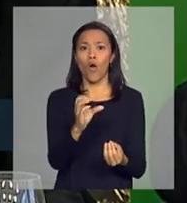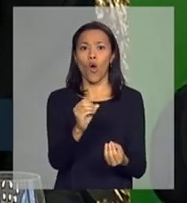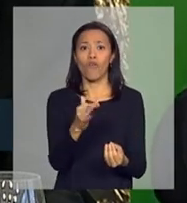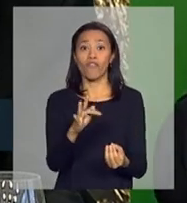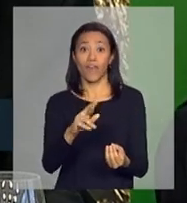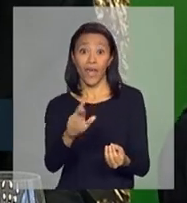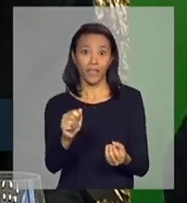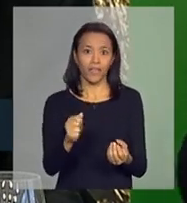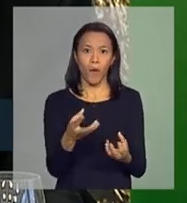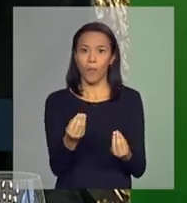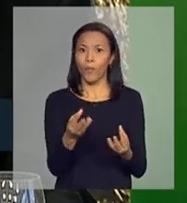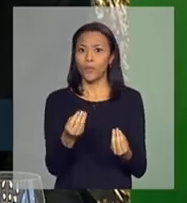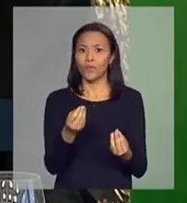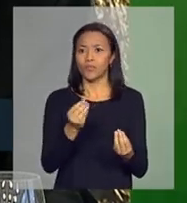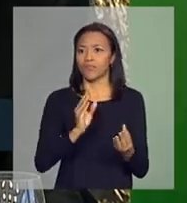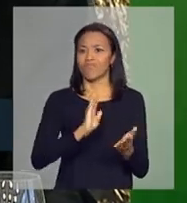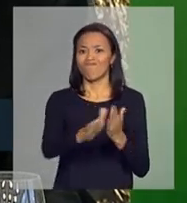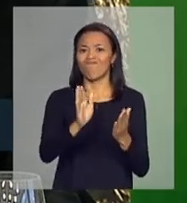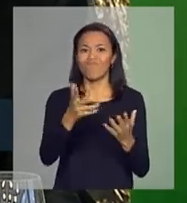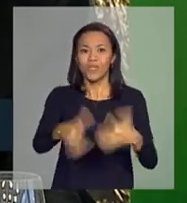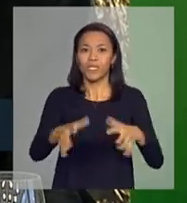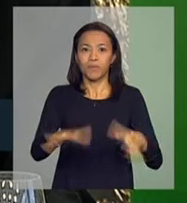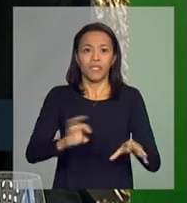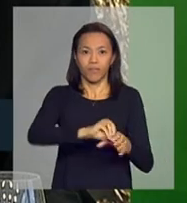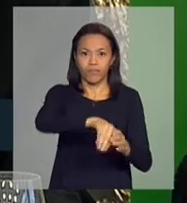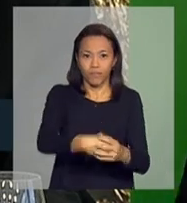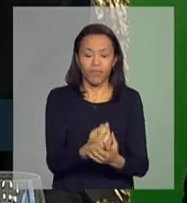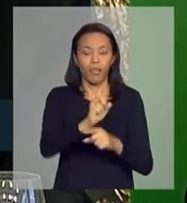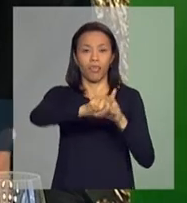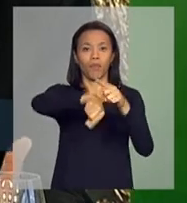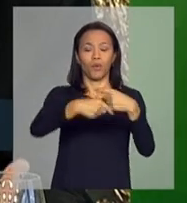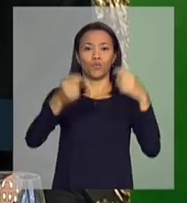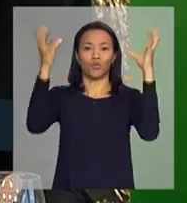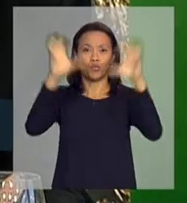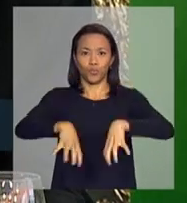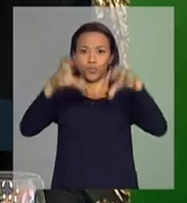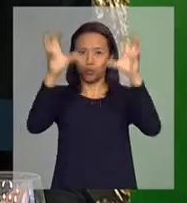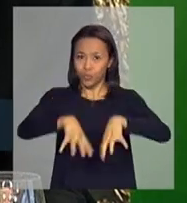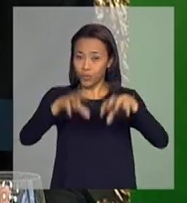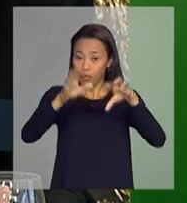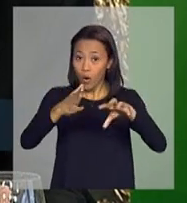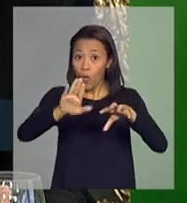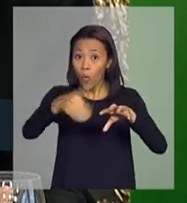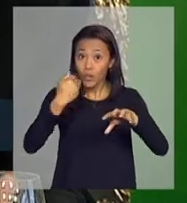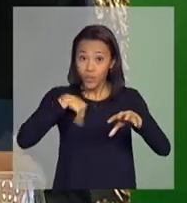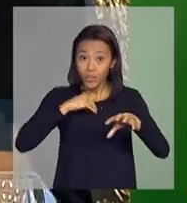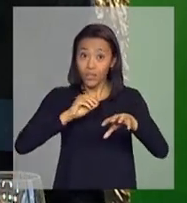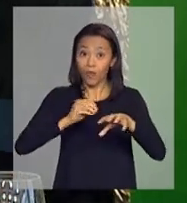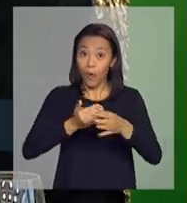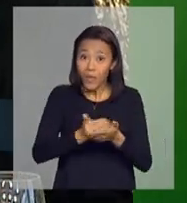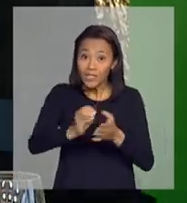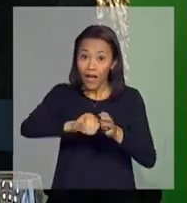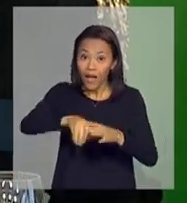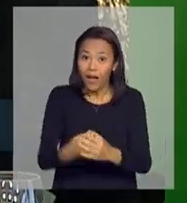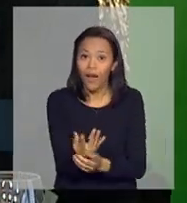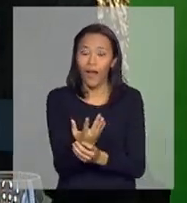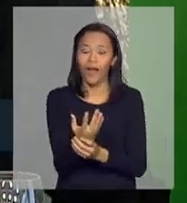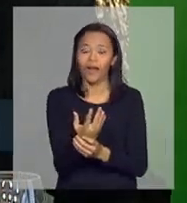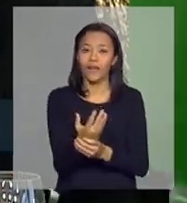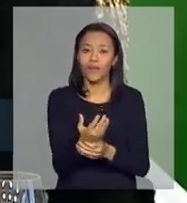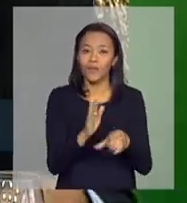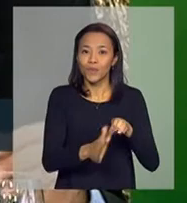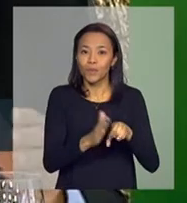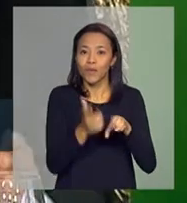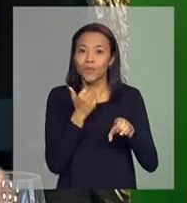fugiram da produção de tomate. Depois, é um período chuvoso, justamente, quando íamos produzir tomate. E o tomate com a chuva,